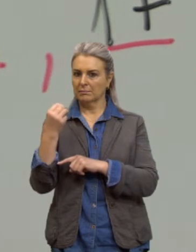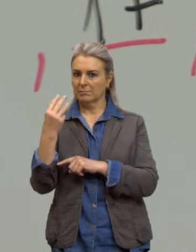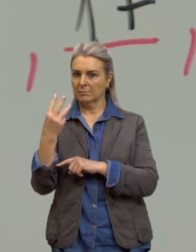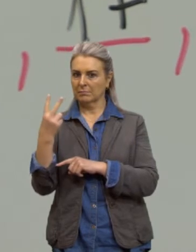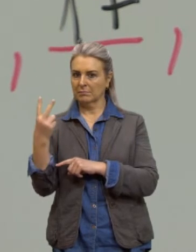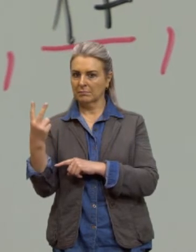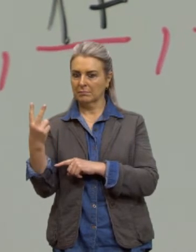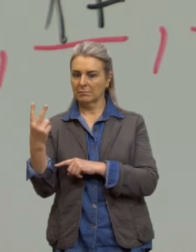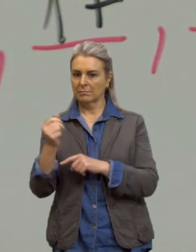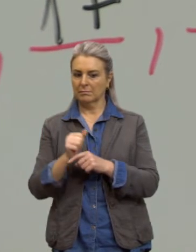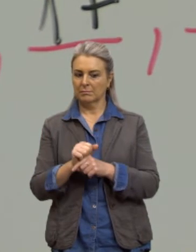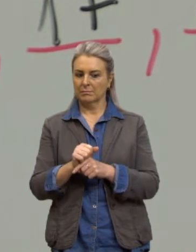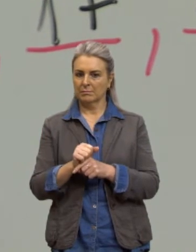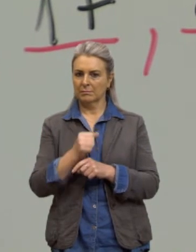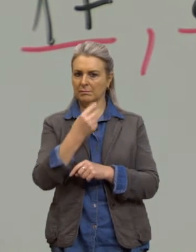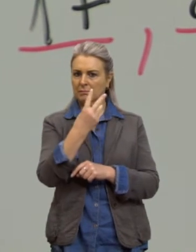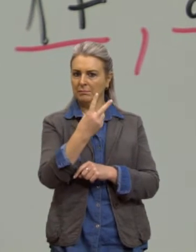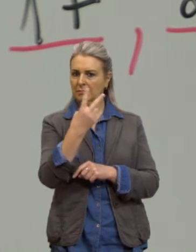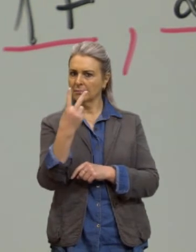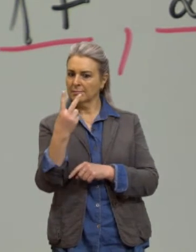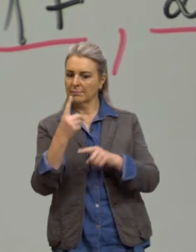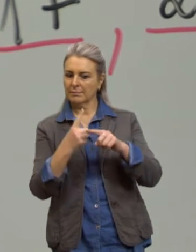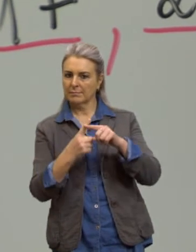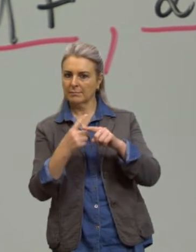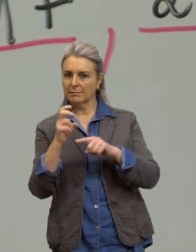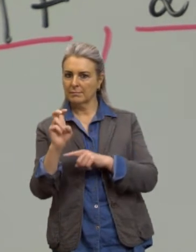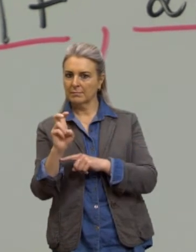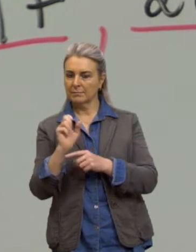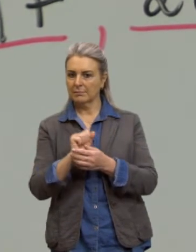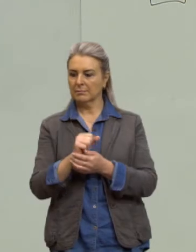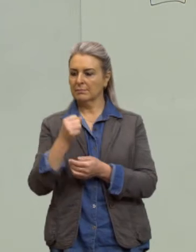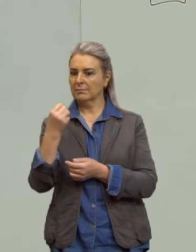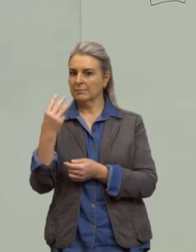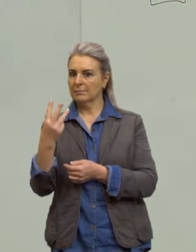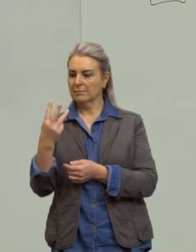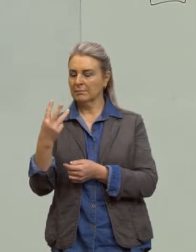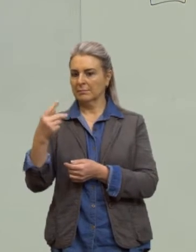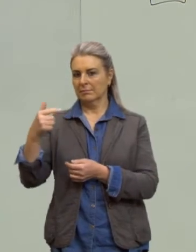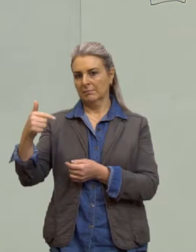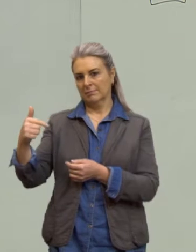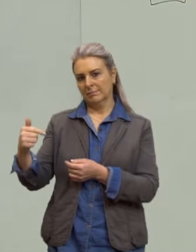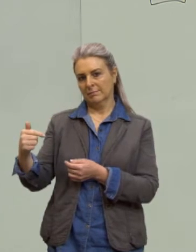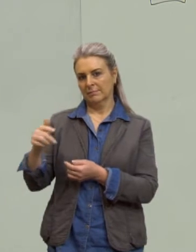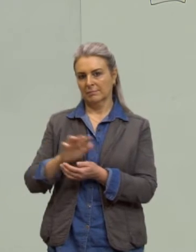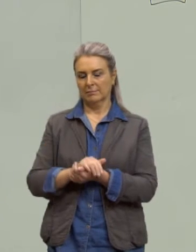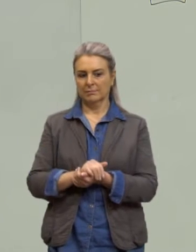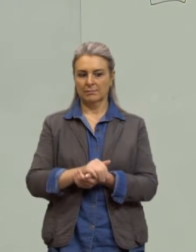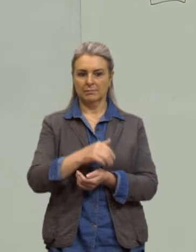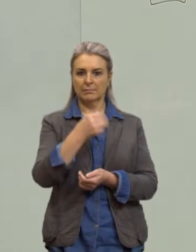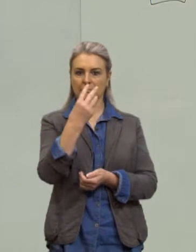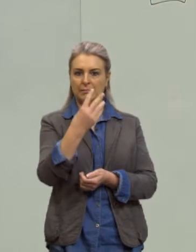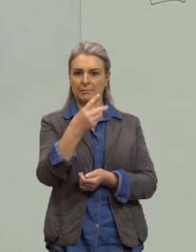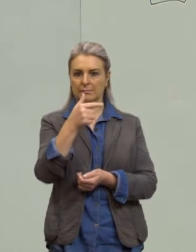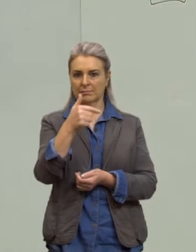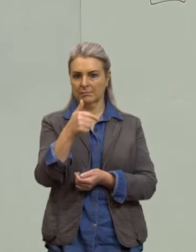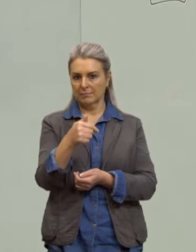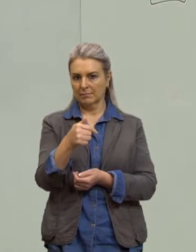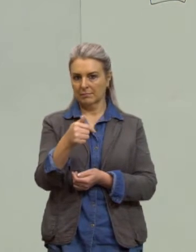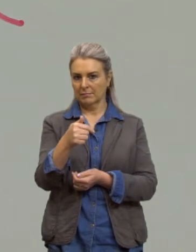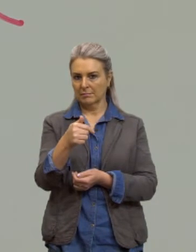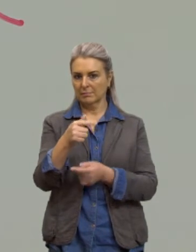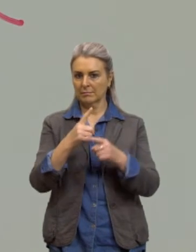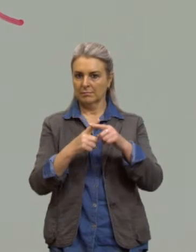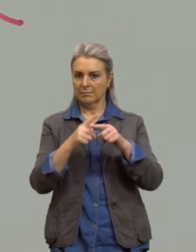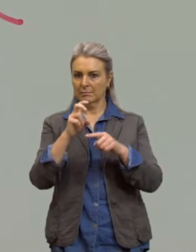dois trinta e dois mais cinco trinta e sete trinta e sete mais cinco quarenta e